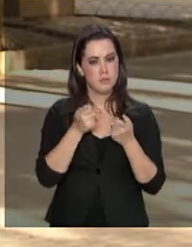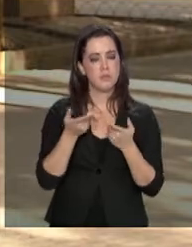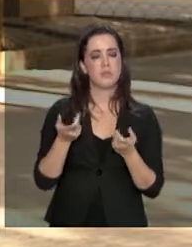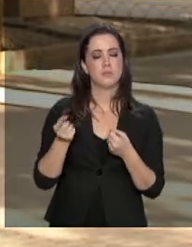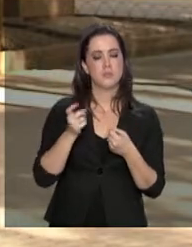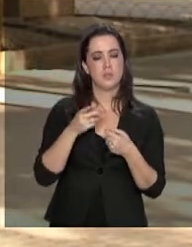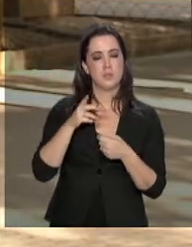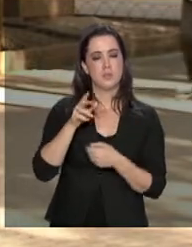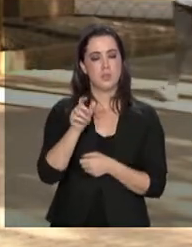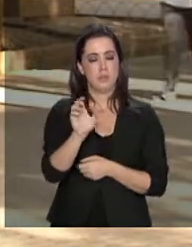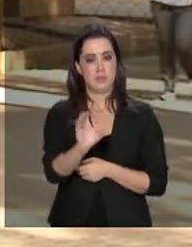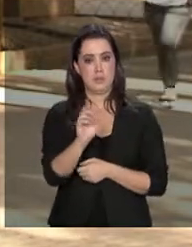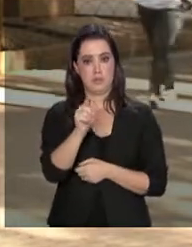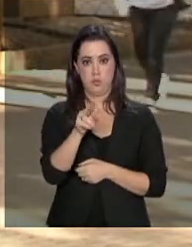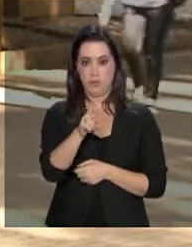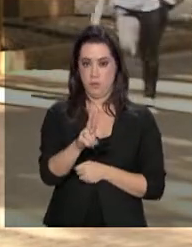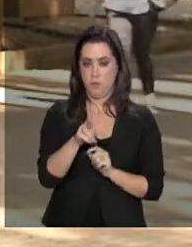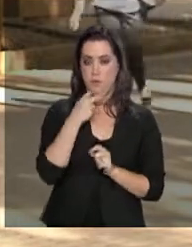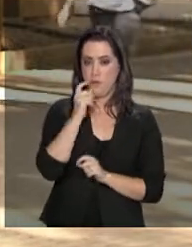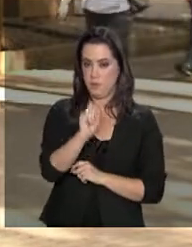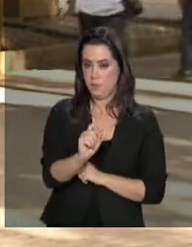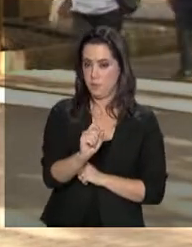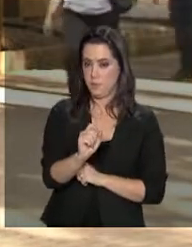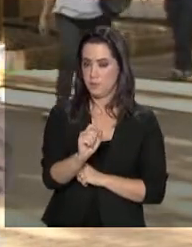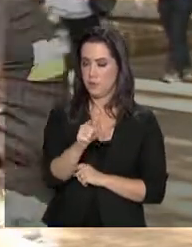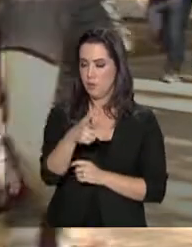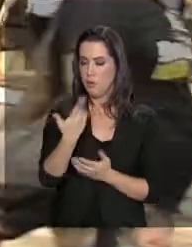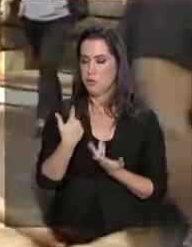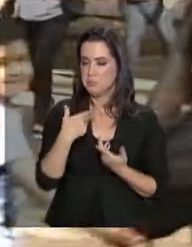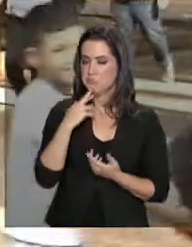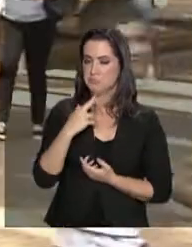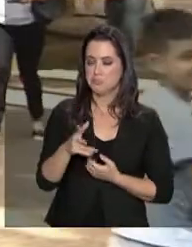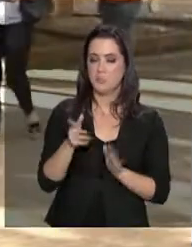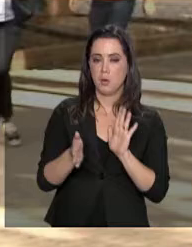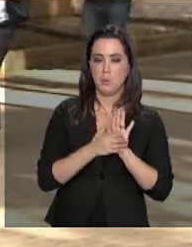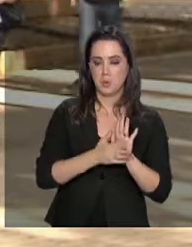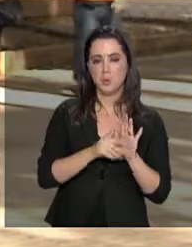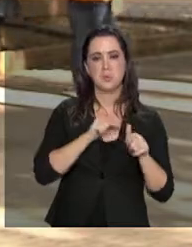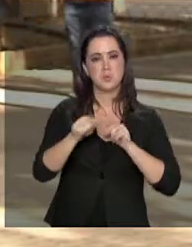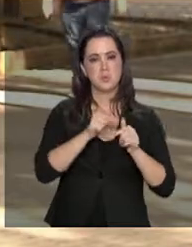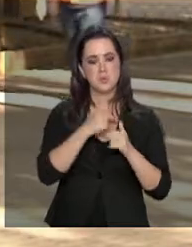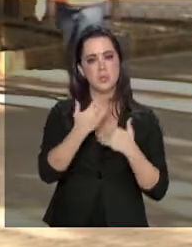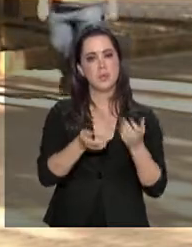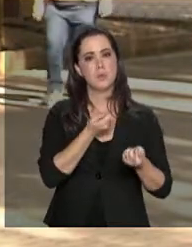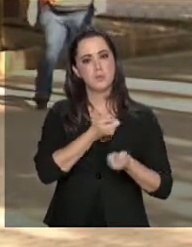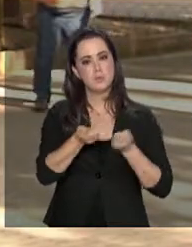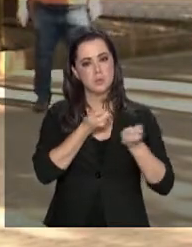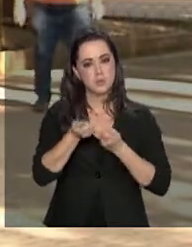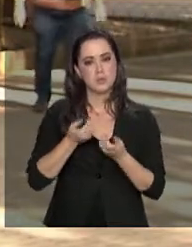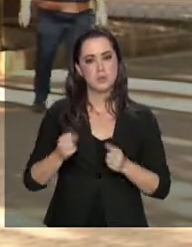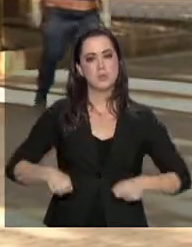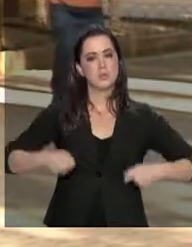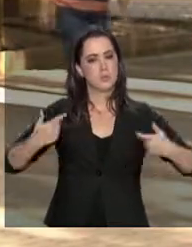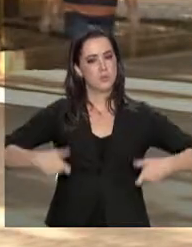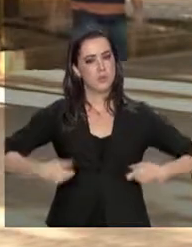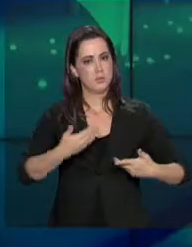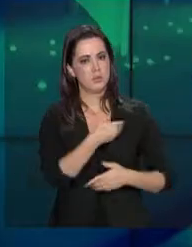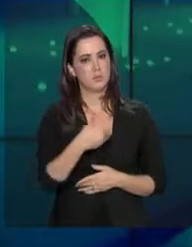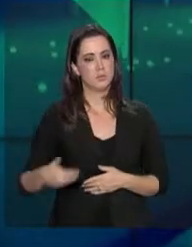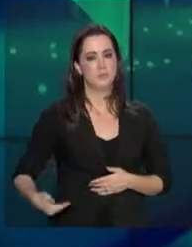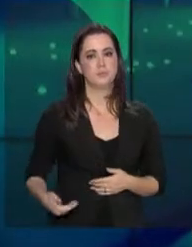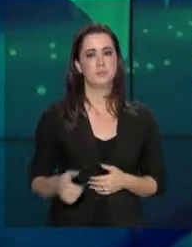Controladoria Geral da União, Wagner de Campos Rosário, os resultados refletem as atuações dos mecanismos de controle dos gastos públicos.